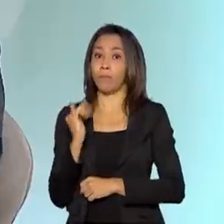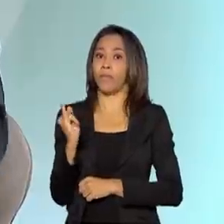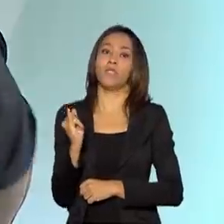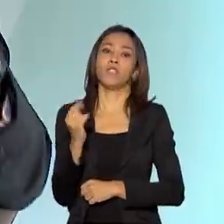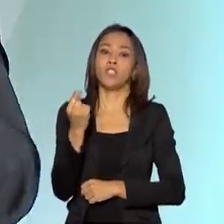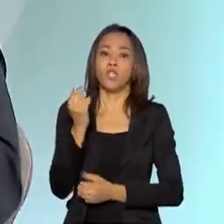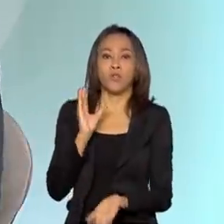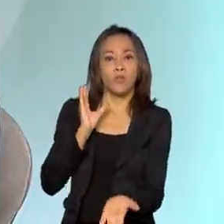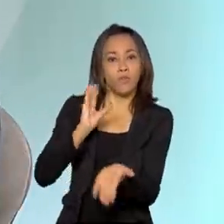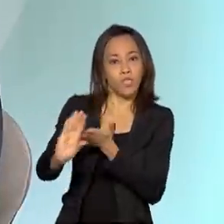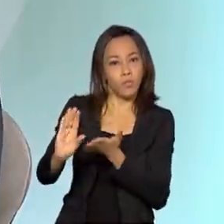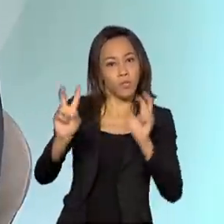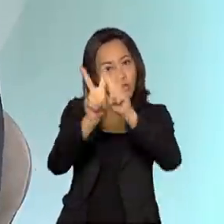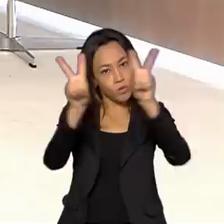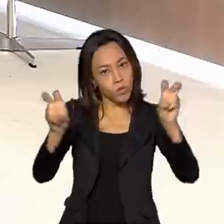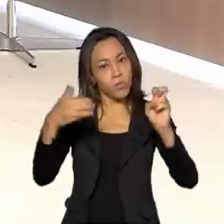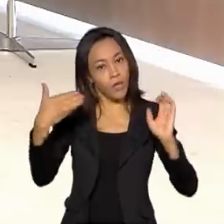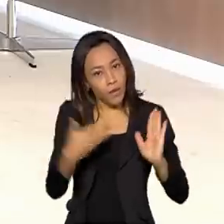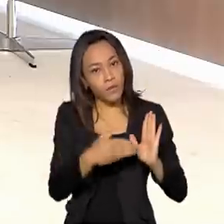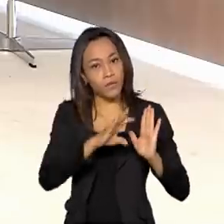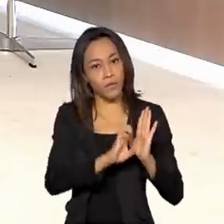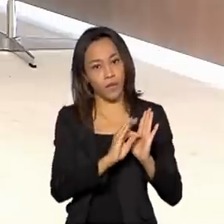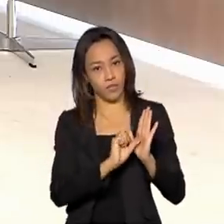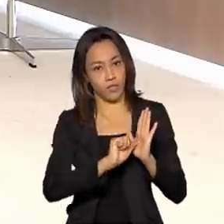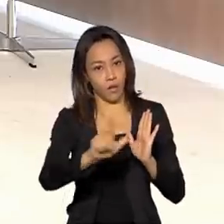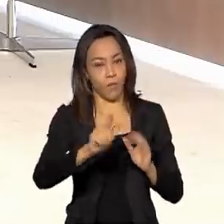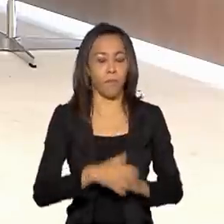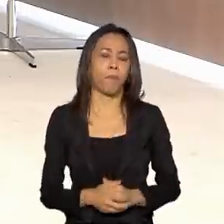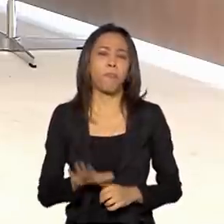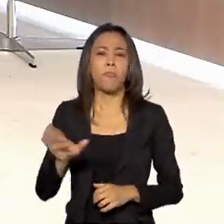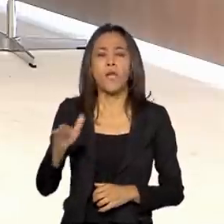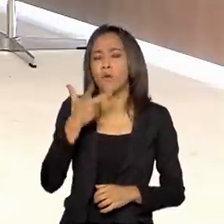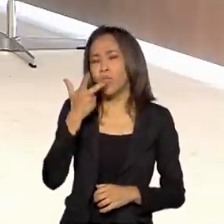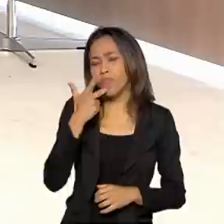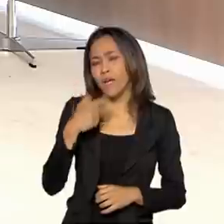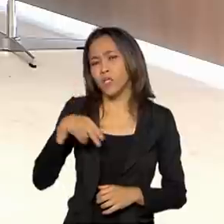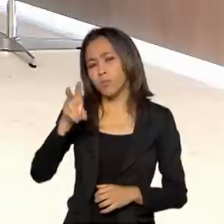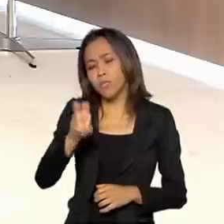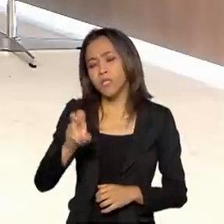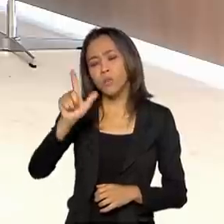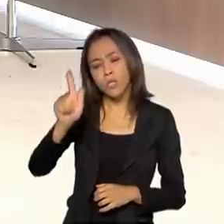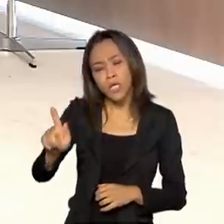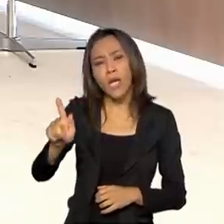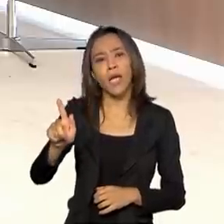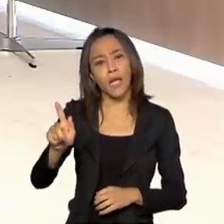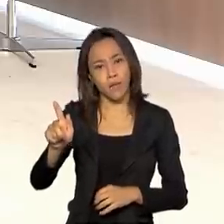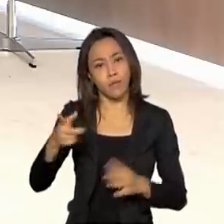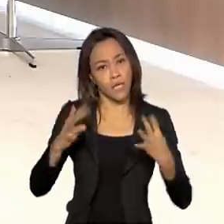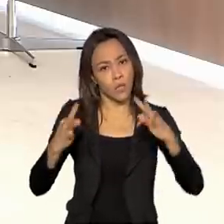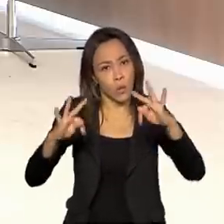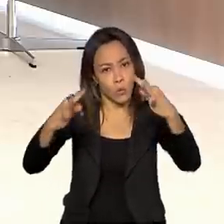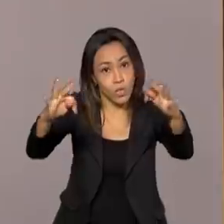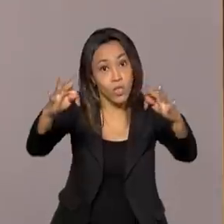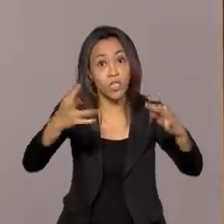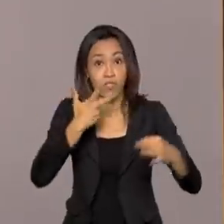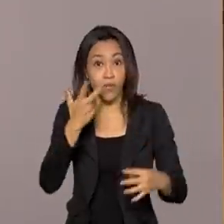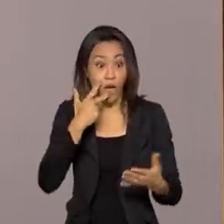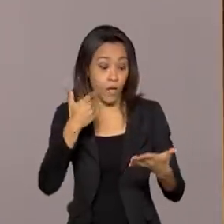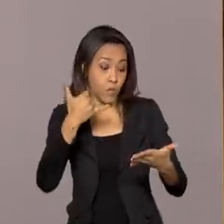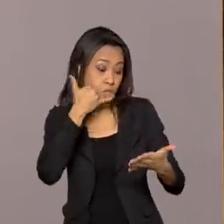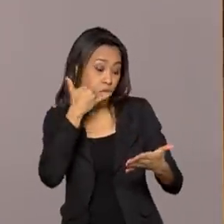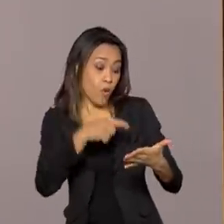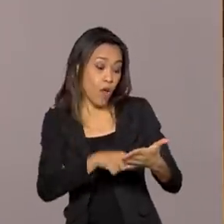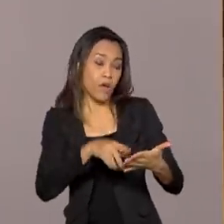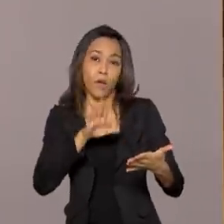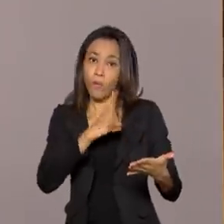relacionados a esse edital. Quando a gente fala no 5G, na tecnologia de 5 geração, a gente olha para os nossos celulares e é o